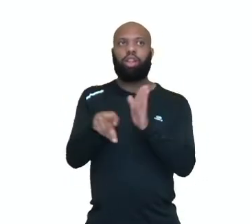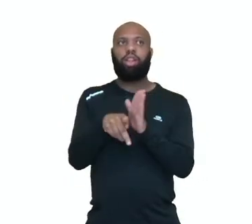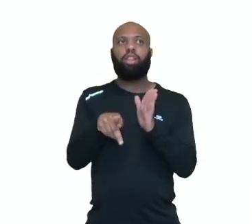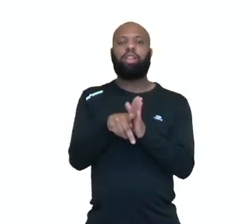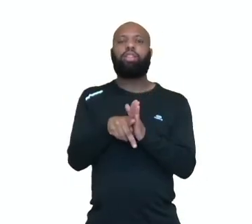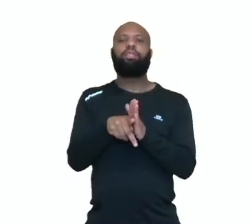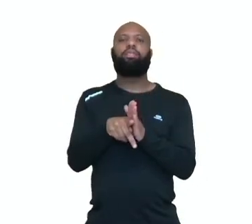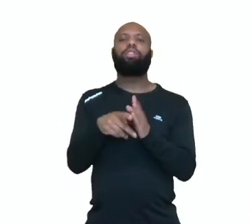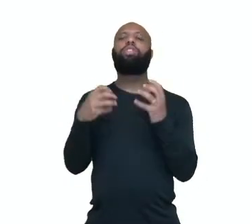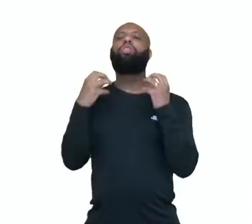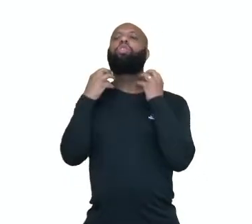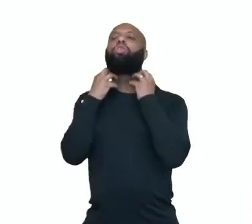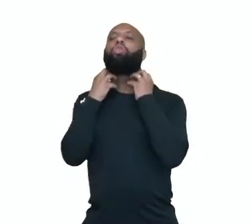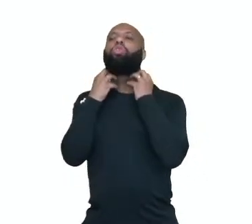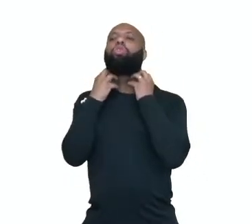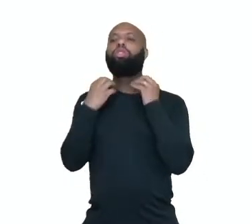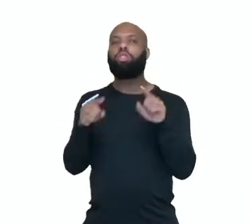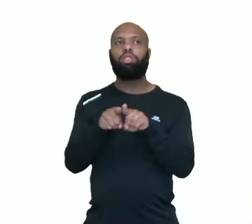a tireoide regule